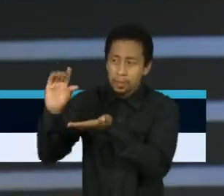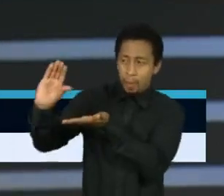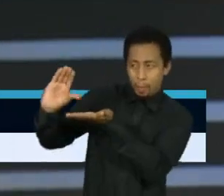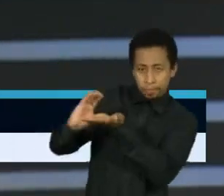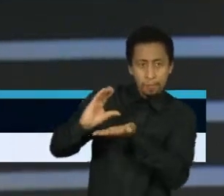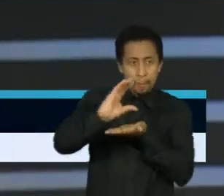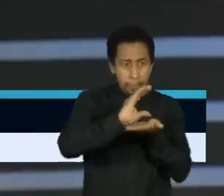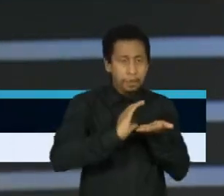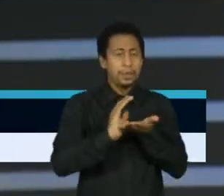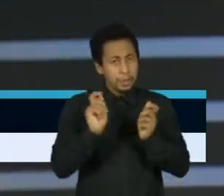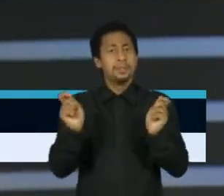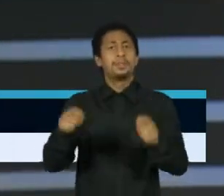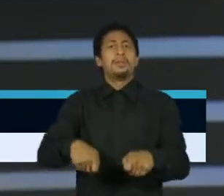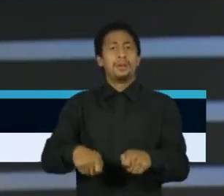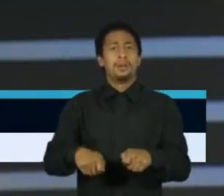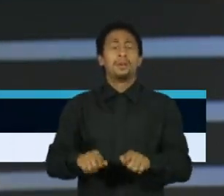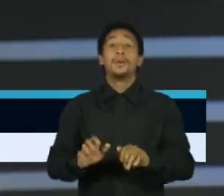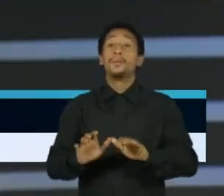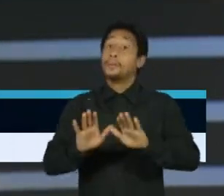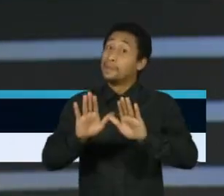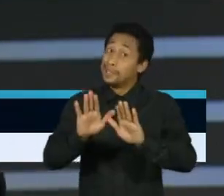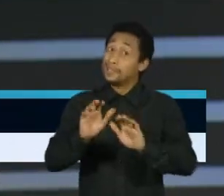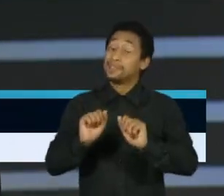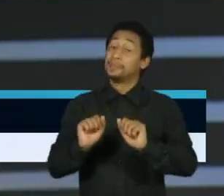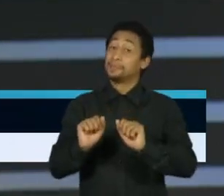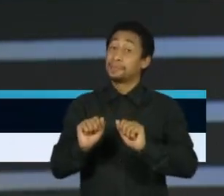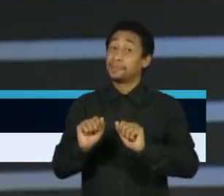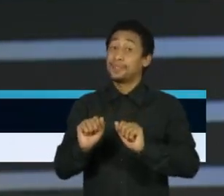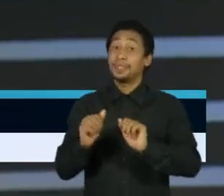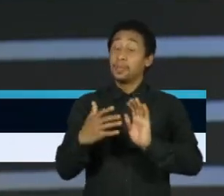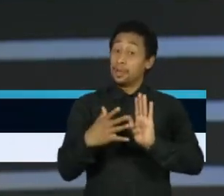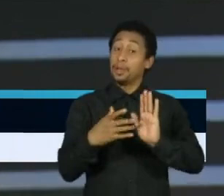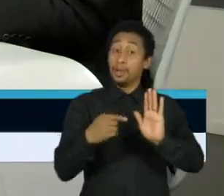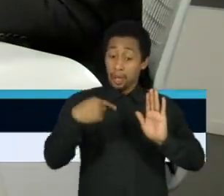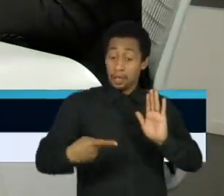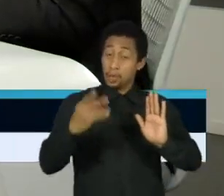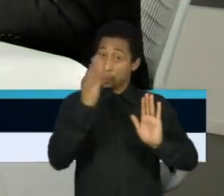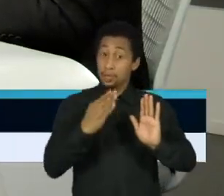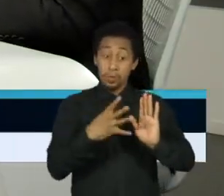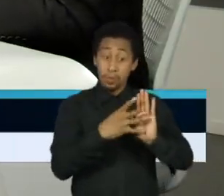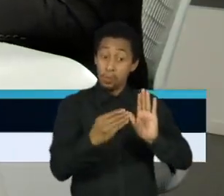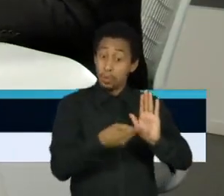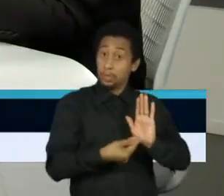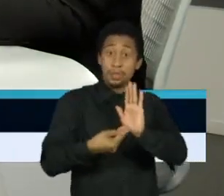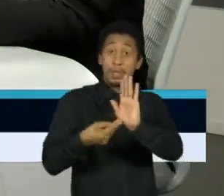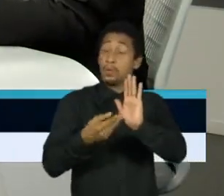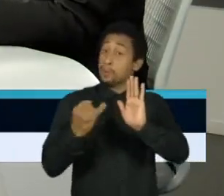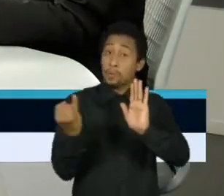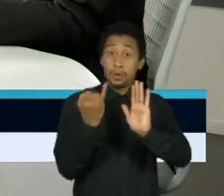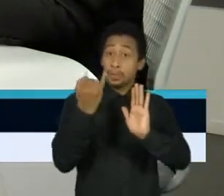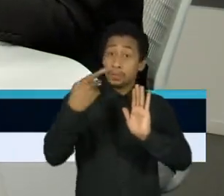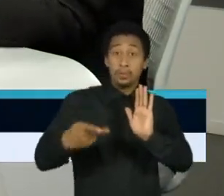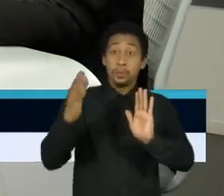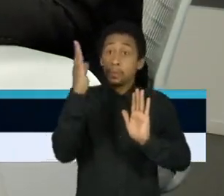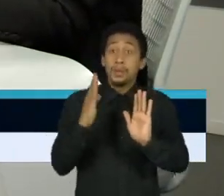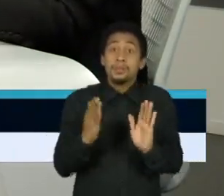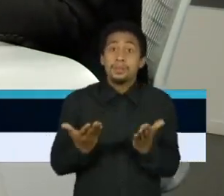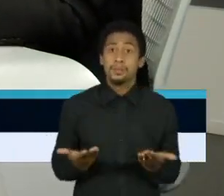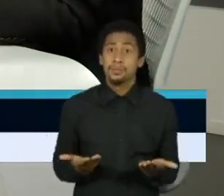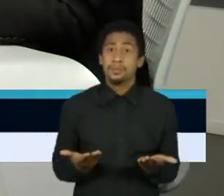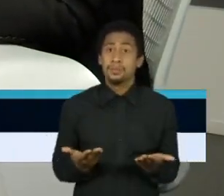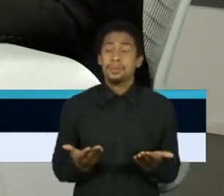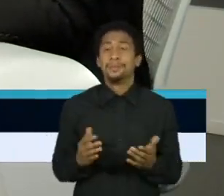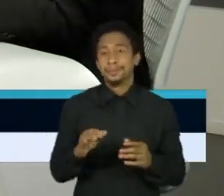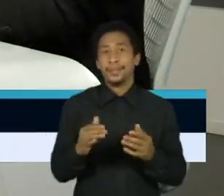mas eles podem ser parte de um modelo de desenvolvimento que interessa ao próprio país. Então, o fato da gente ter uma matriz